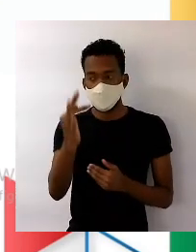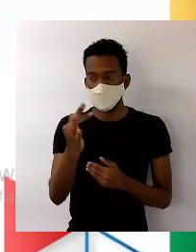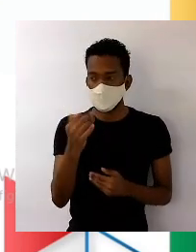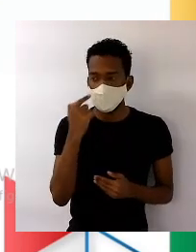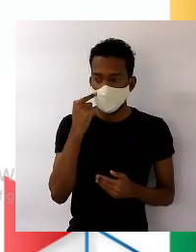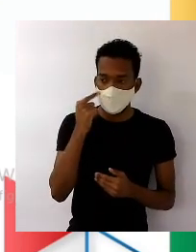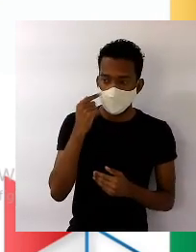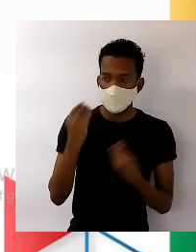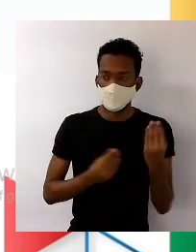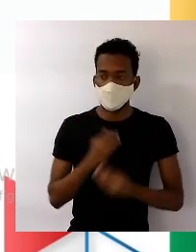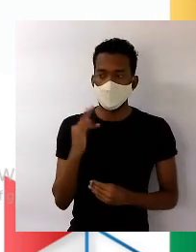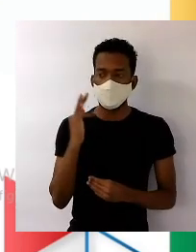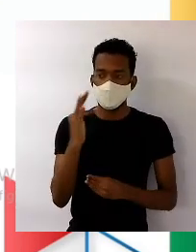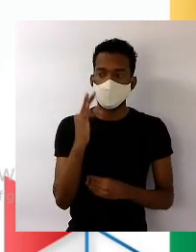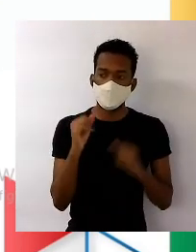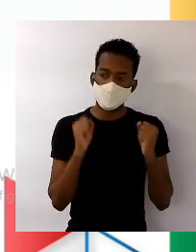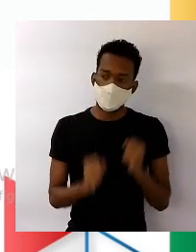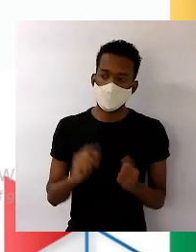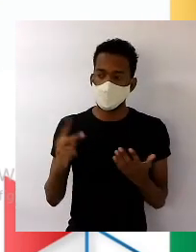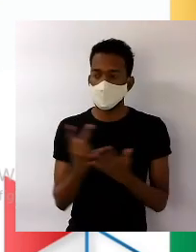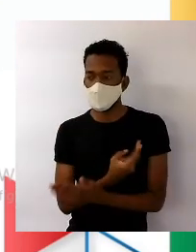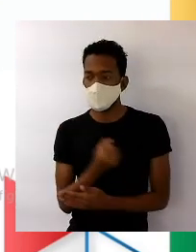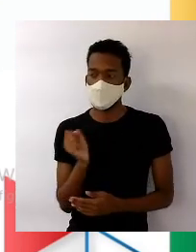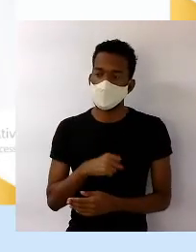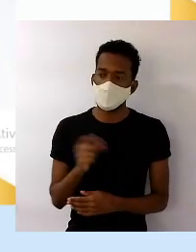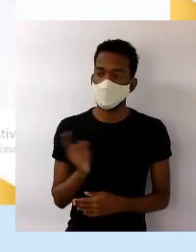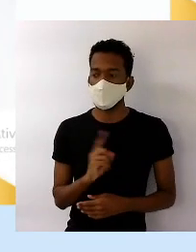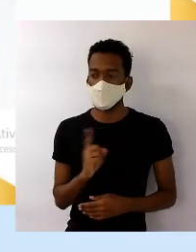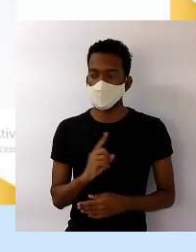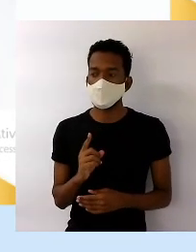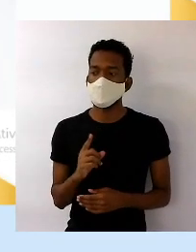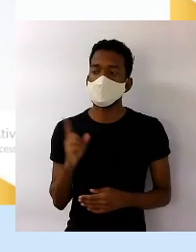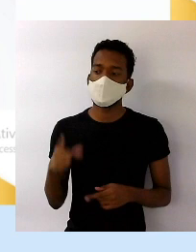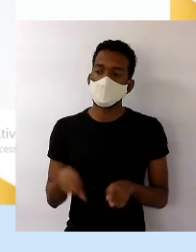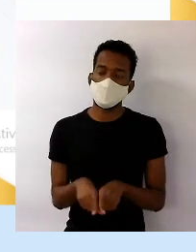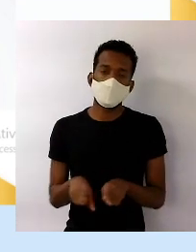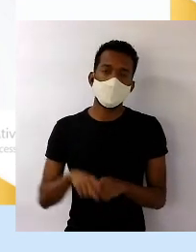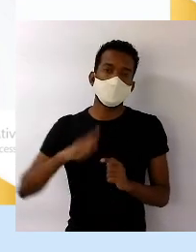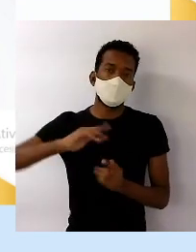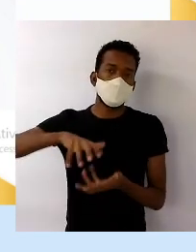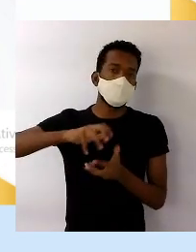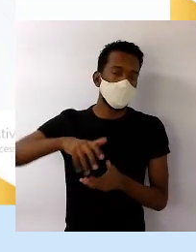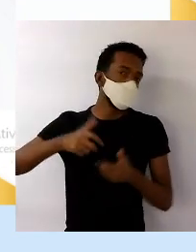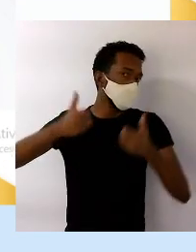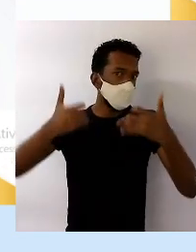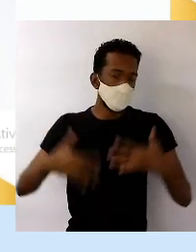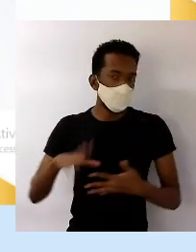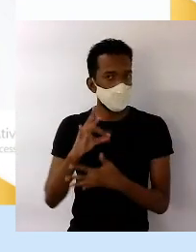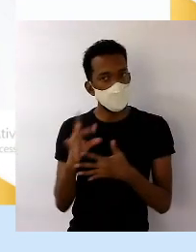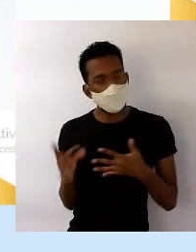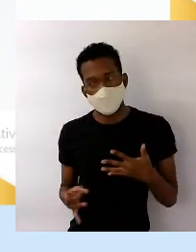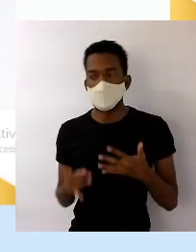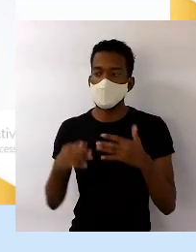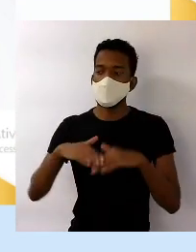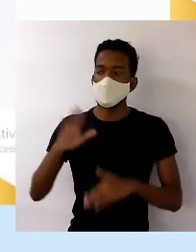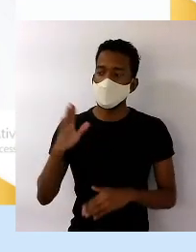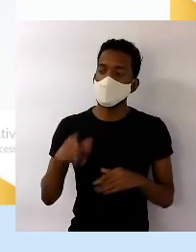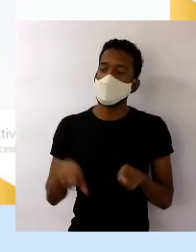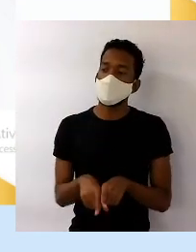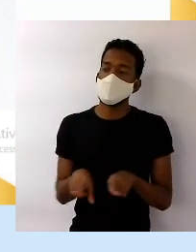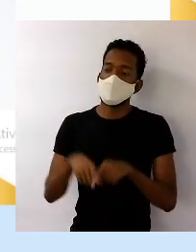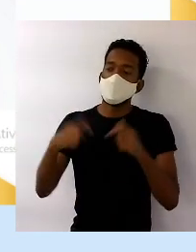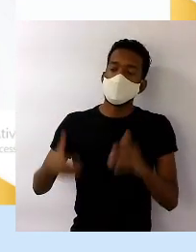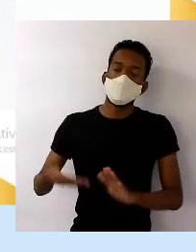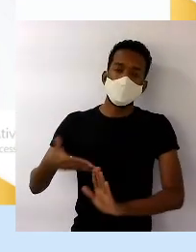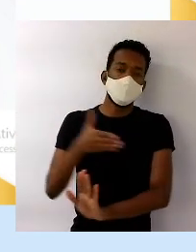do futuro, o o futuro pode nos trazer. E a geografia traz muito isso. A geografia conta, meio que